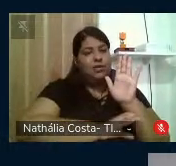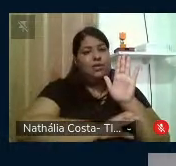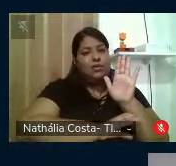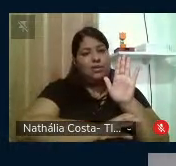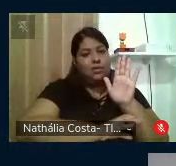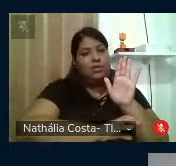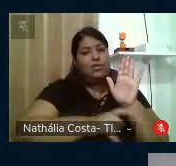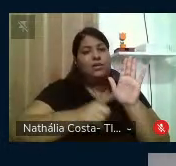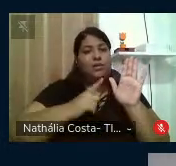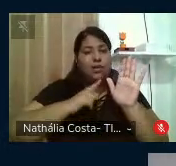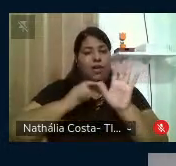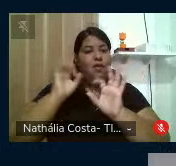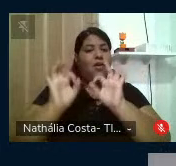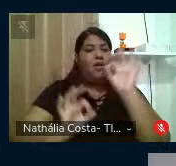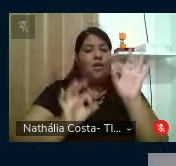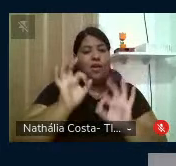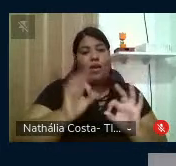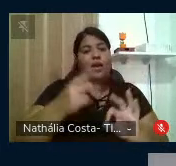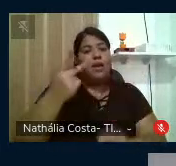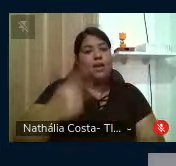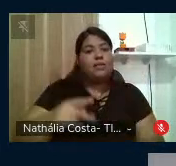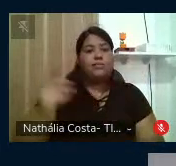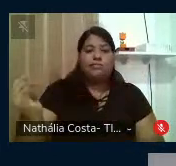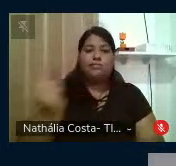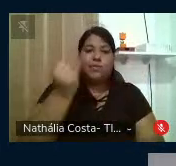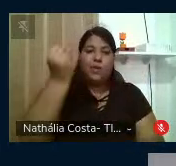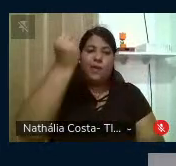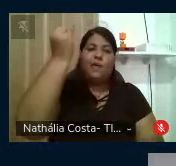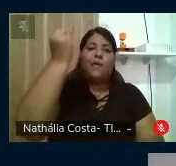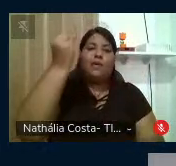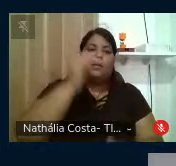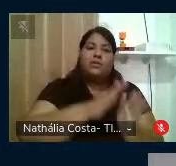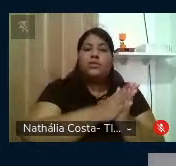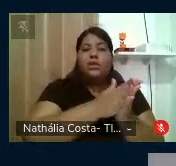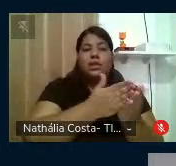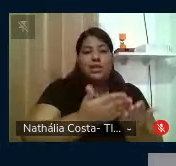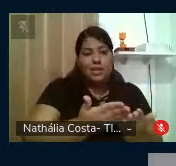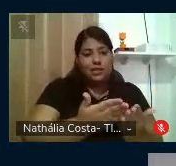produzi para este importante livro.